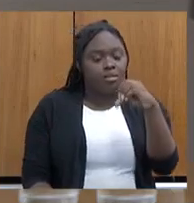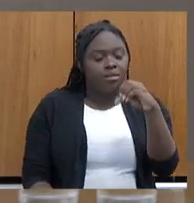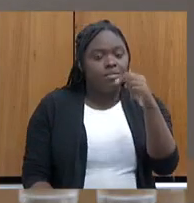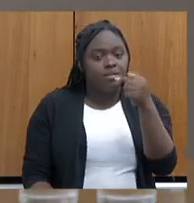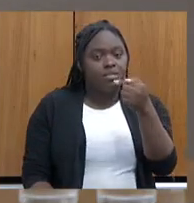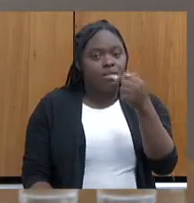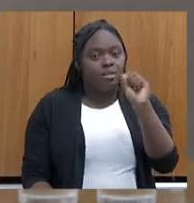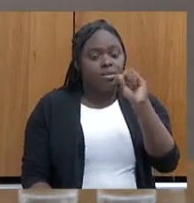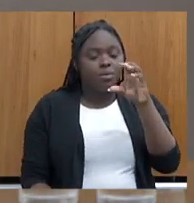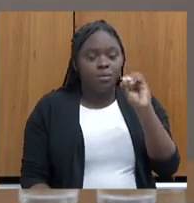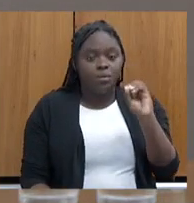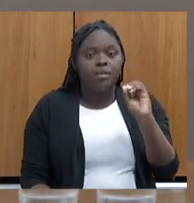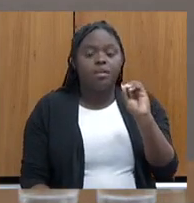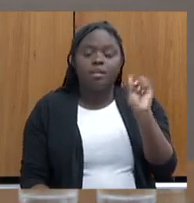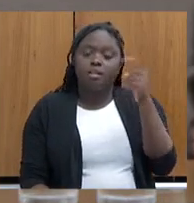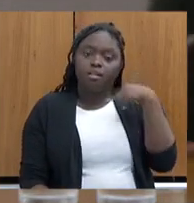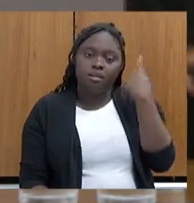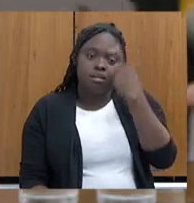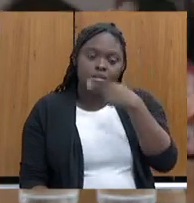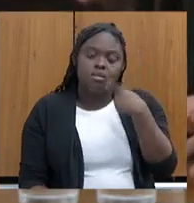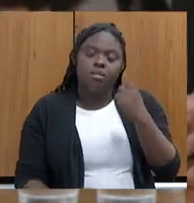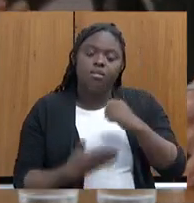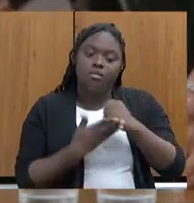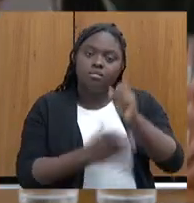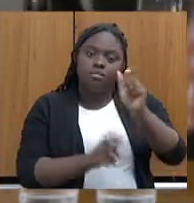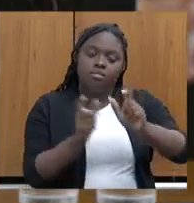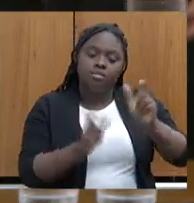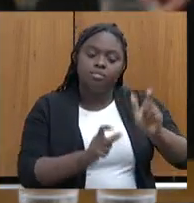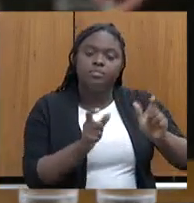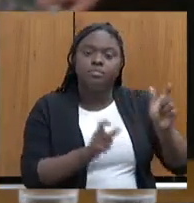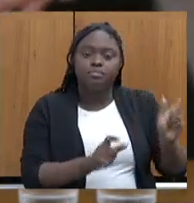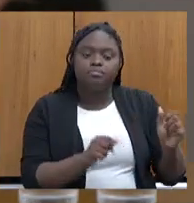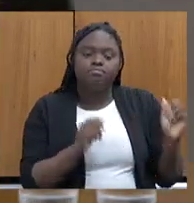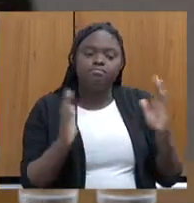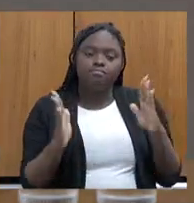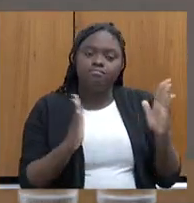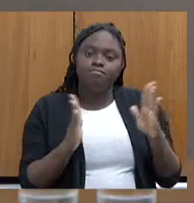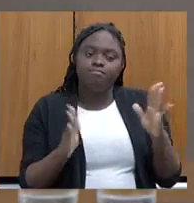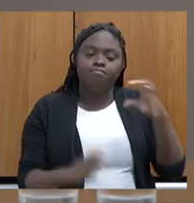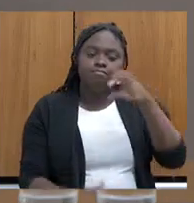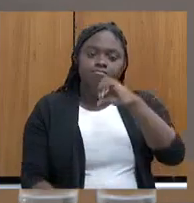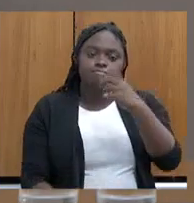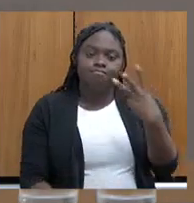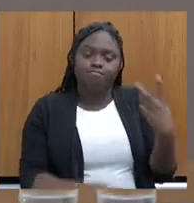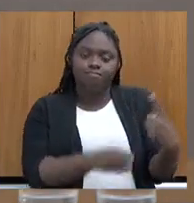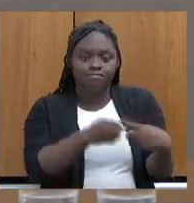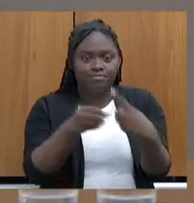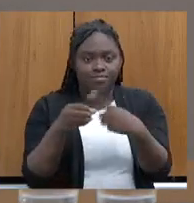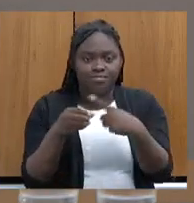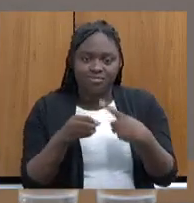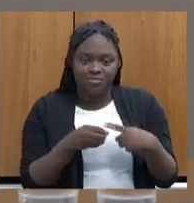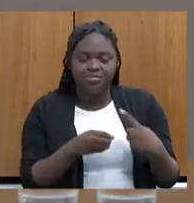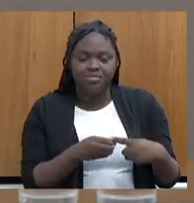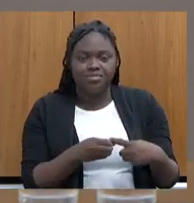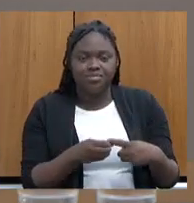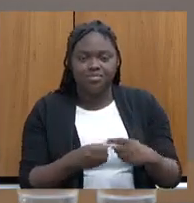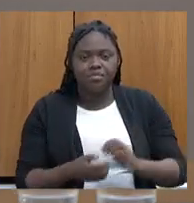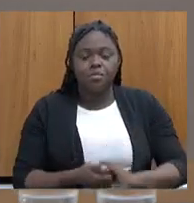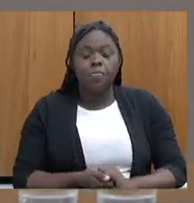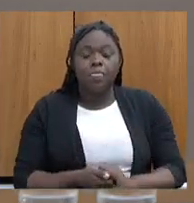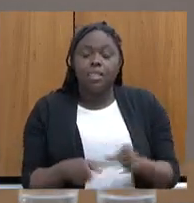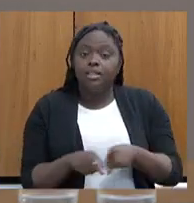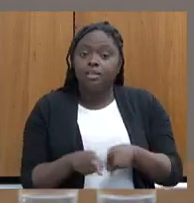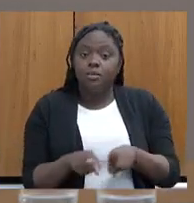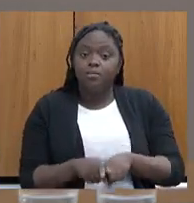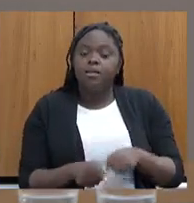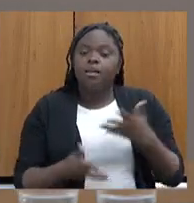.100 pessoas em situação de vulnerabilidade em 93 municípios. Por favor. Eu não podia deixar de